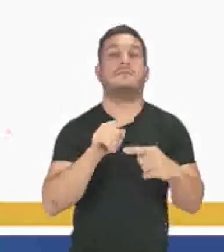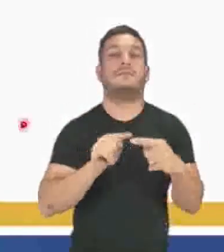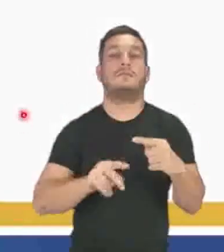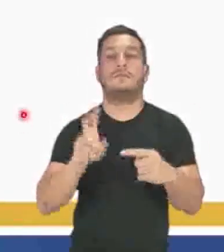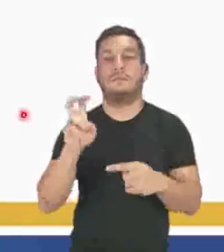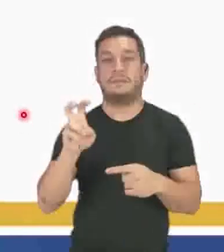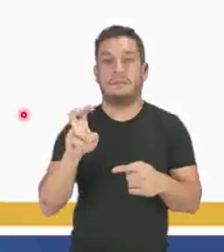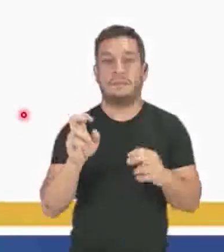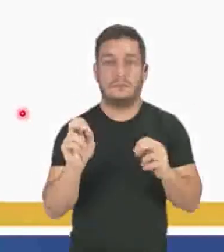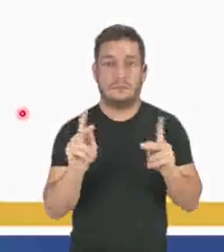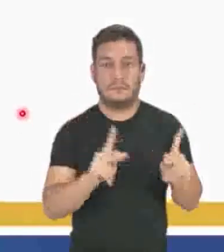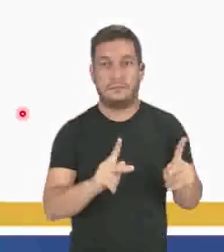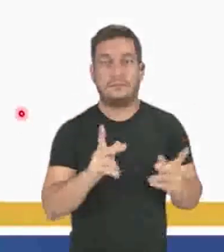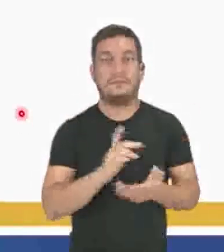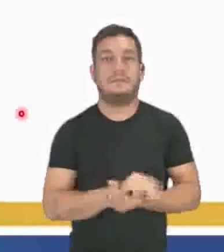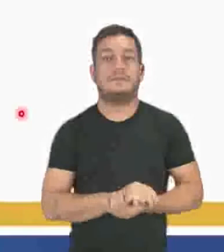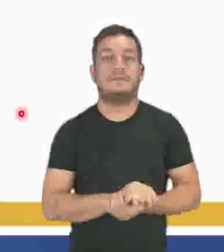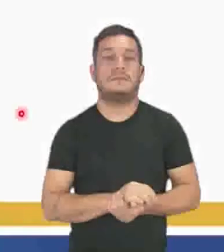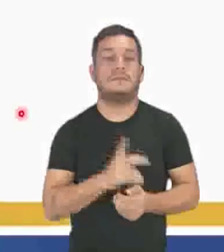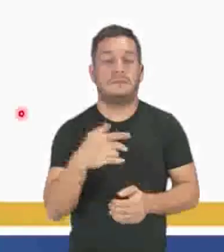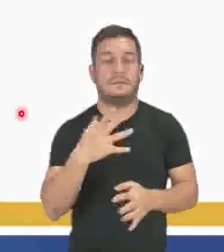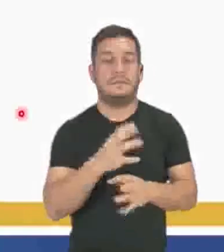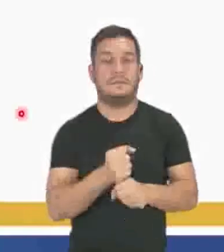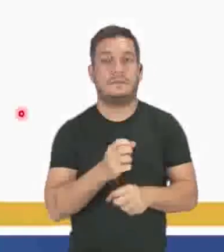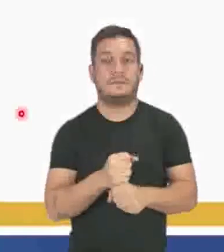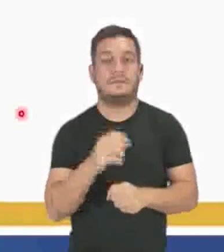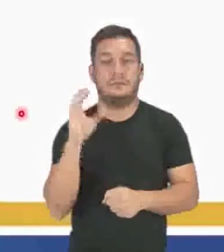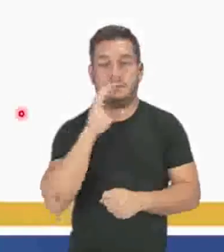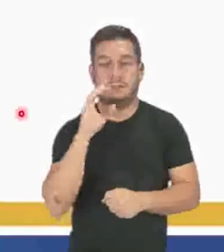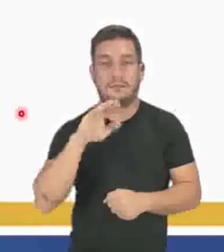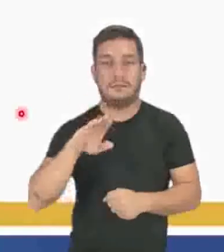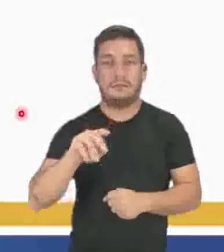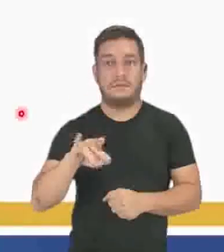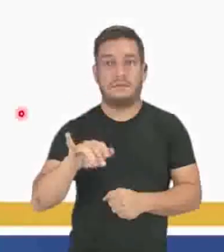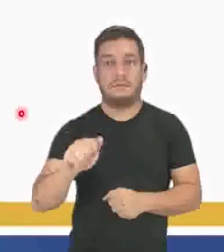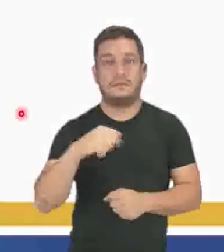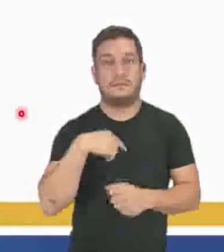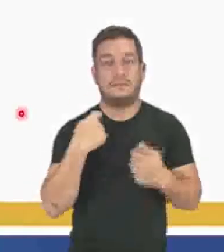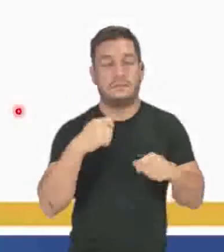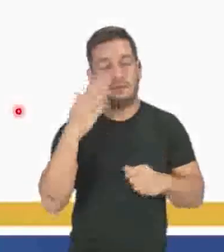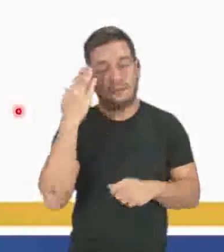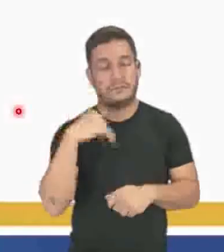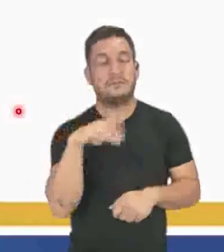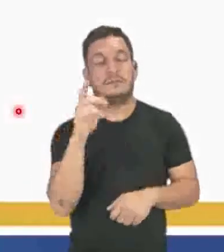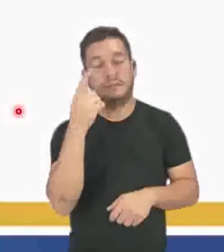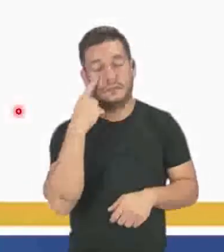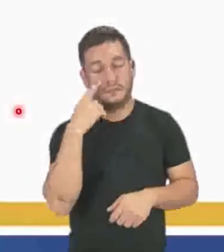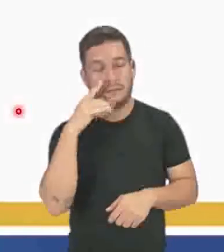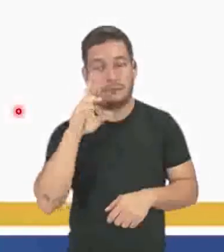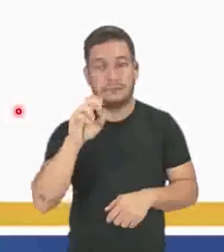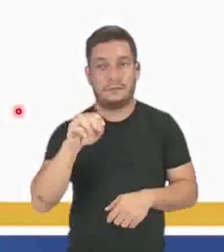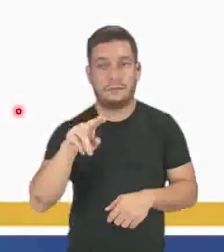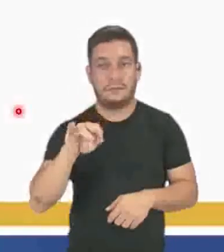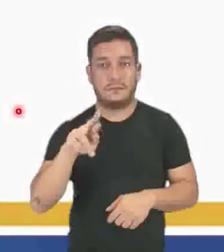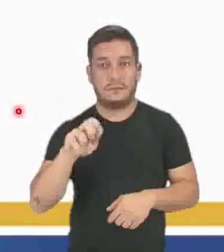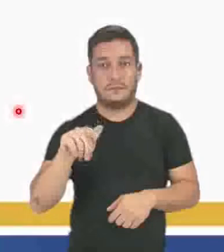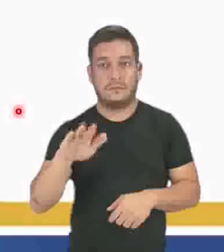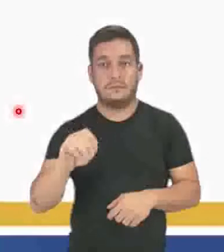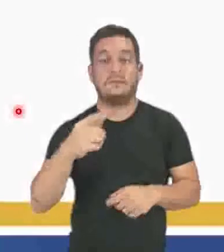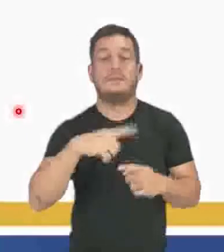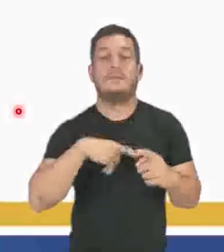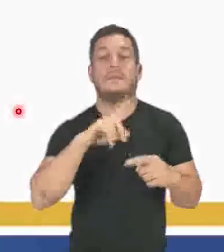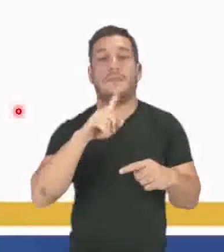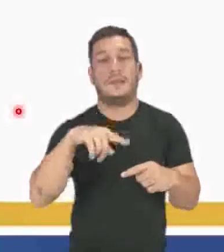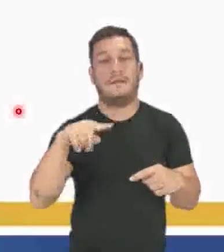5, ok? Então, quando a gente for calcular a velocidade média, a gente precisa saber a concentração e a